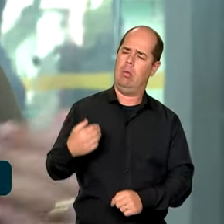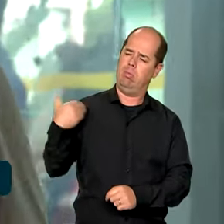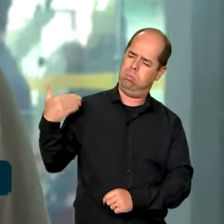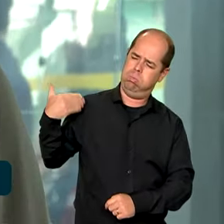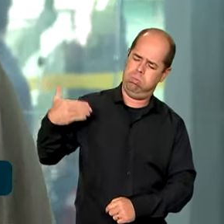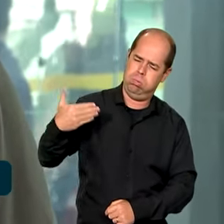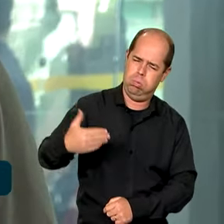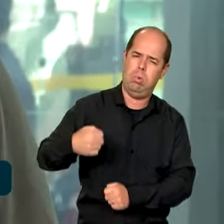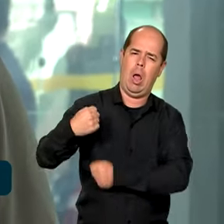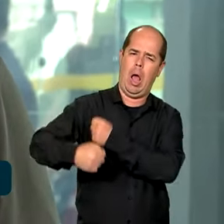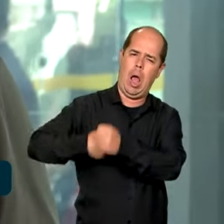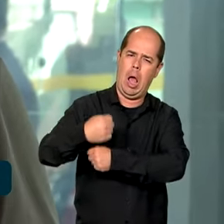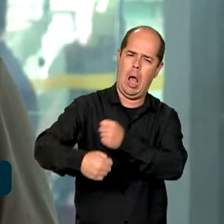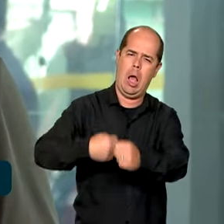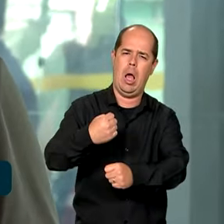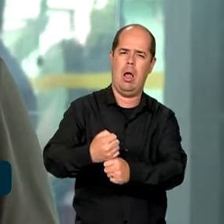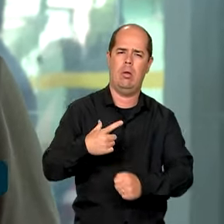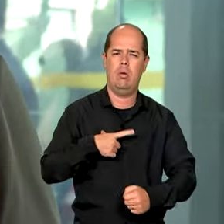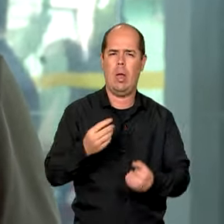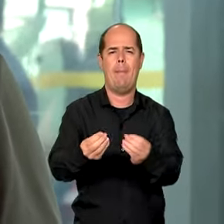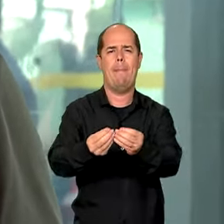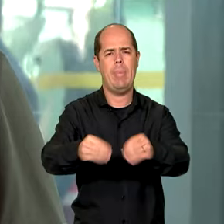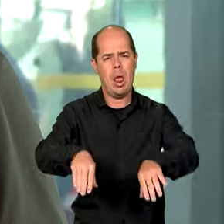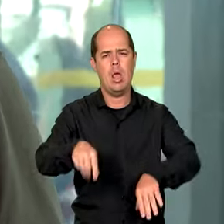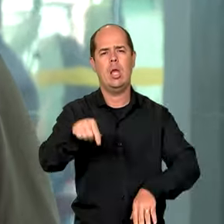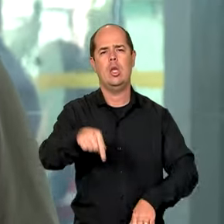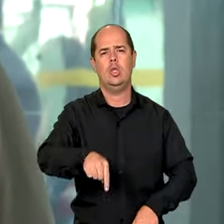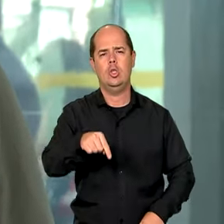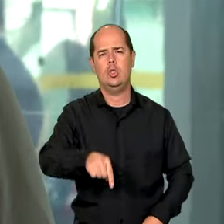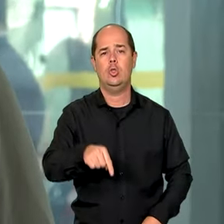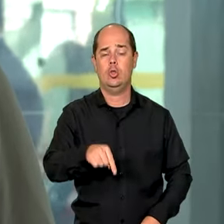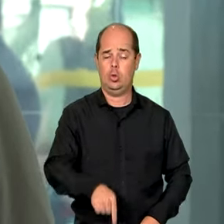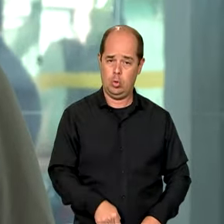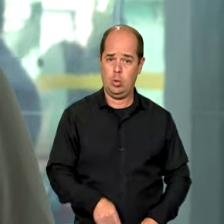enormes para o erário público, vão estar sanados daqui para frente. Obrigado. Obrigado.